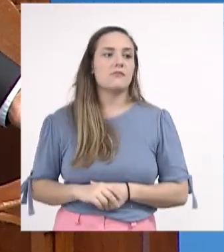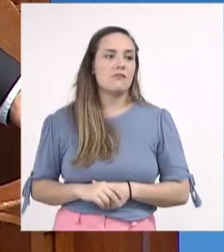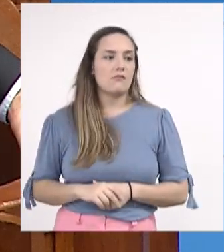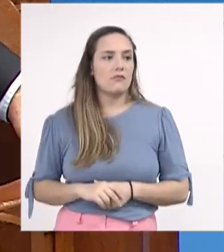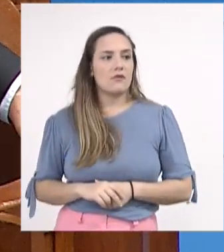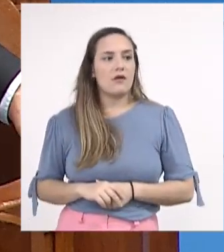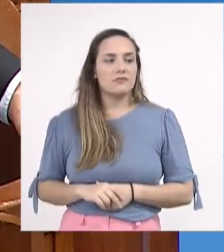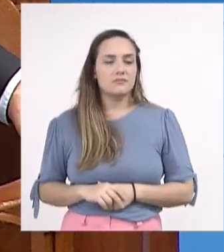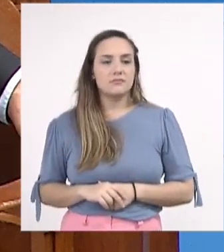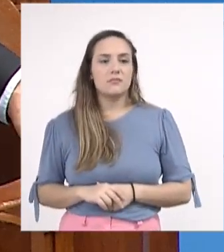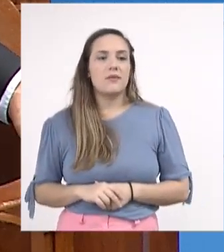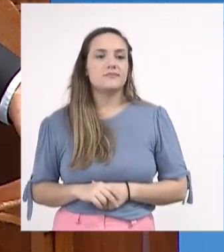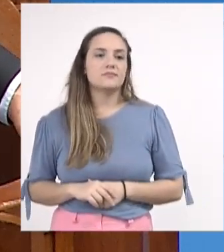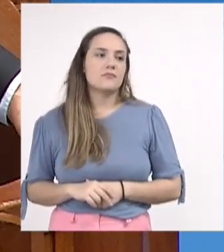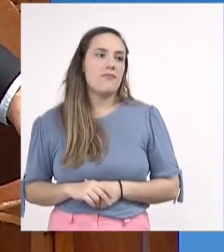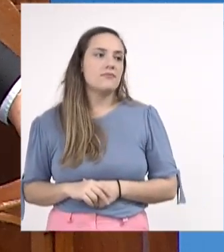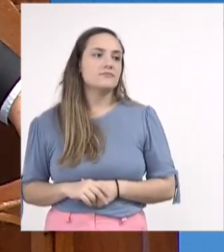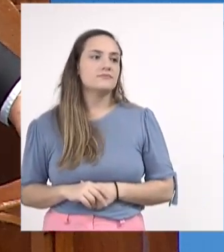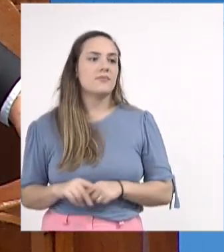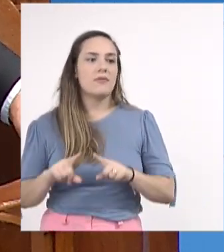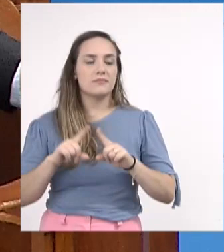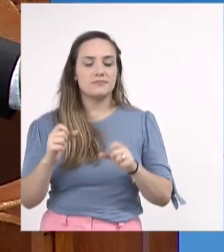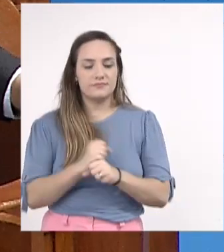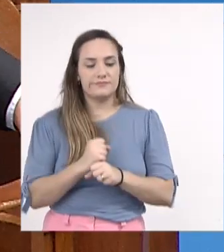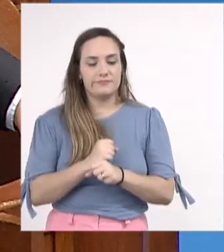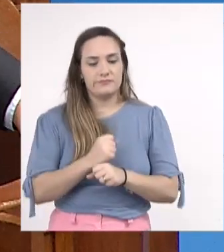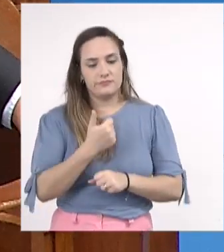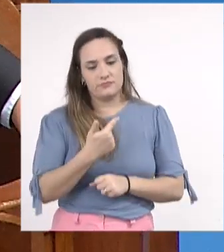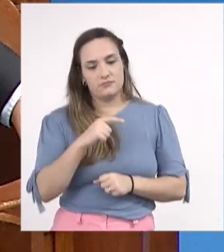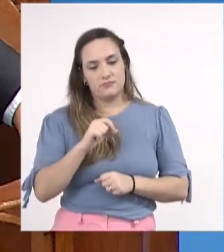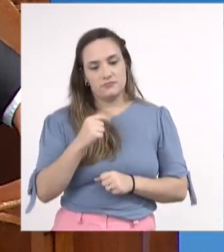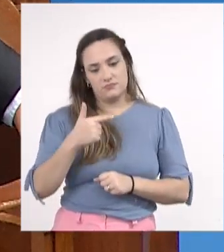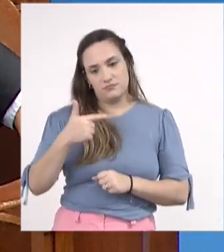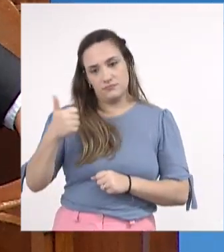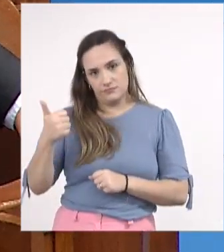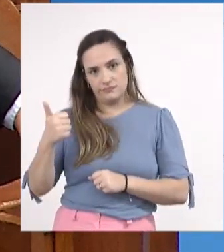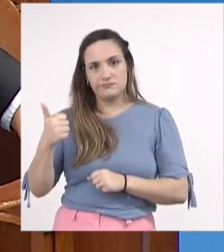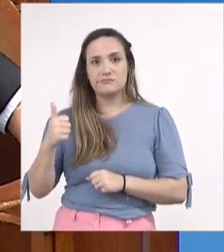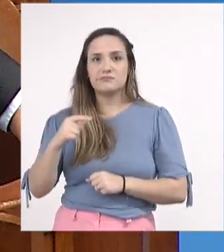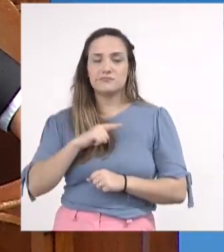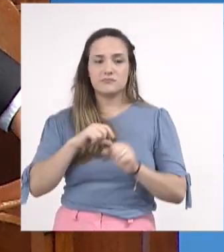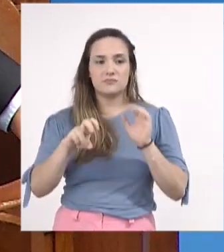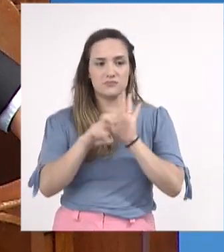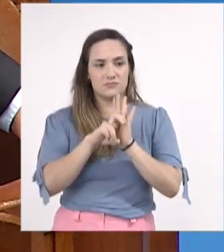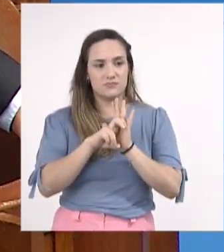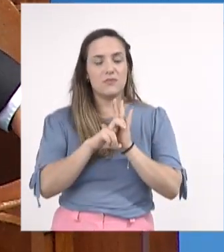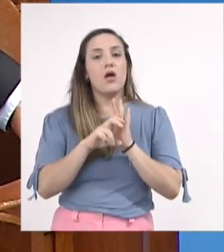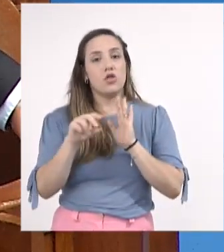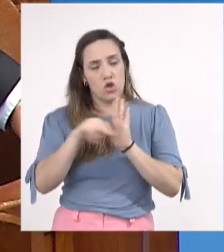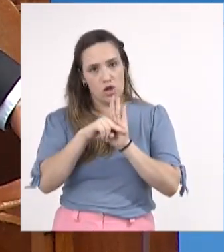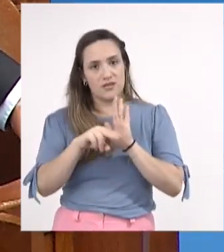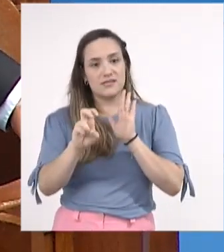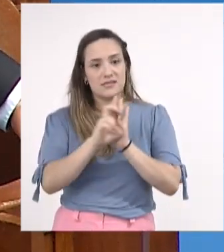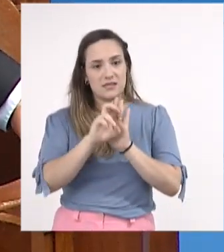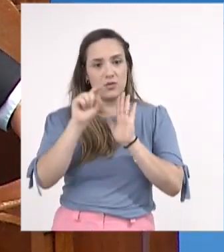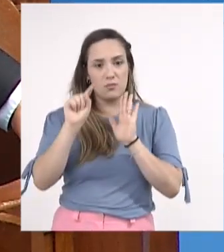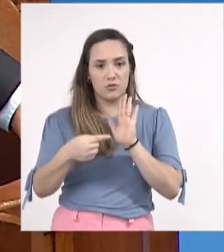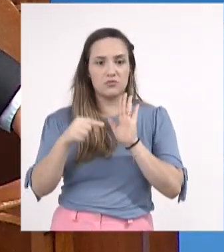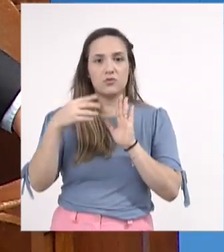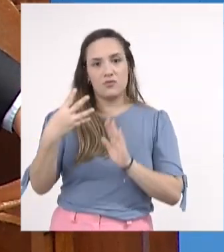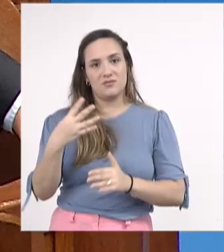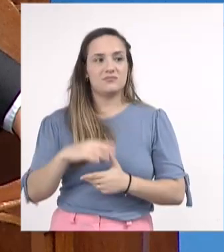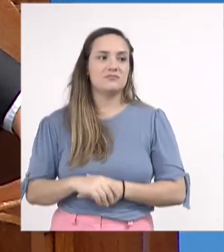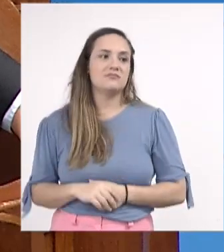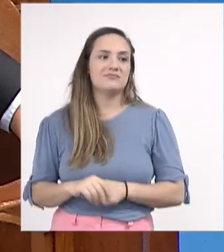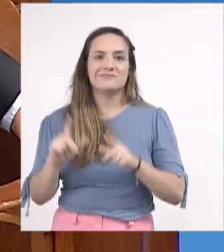houve uma queda em 2021, o último IDEB, de 5,4, que é a mesma